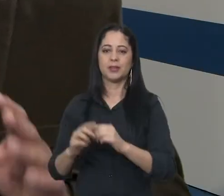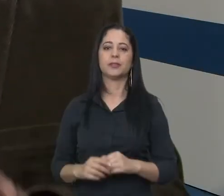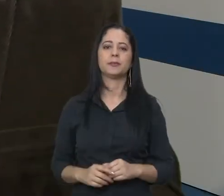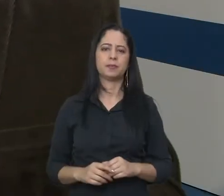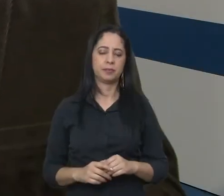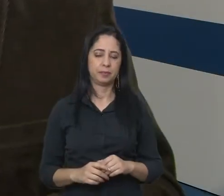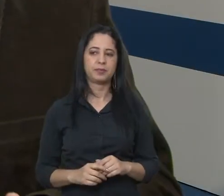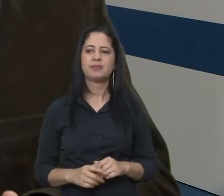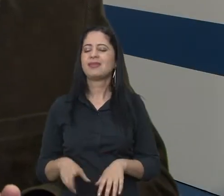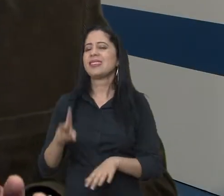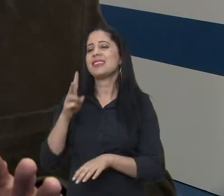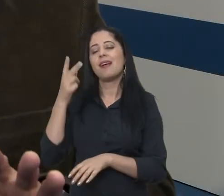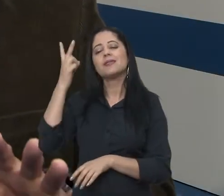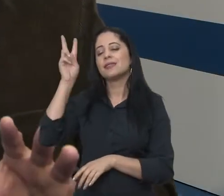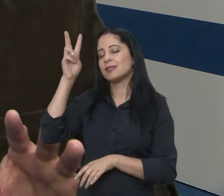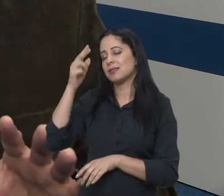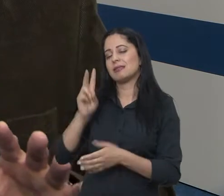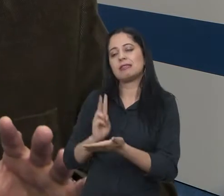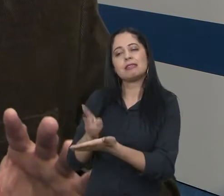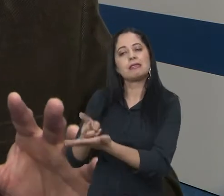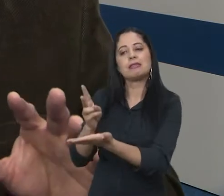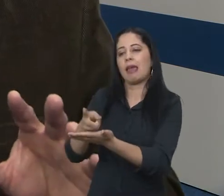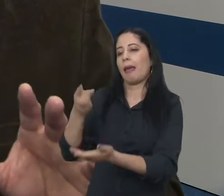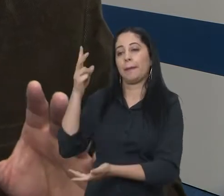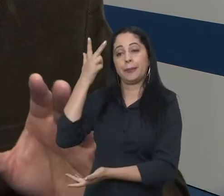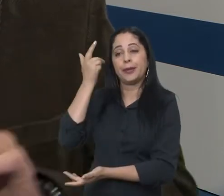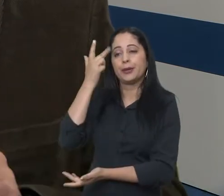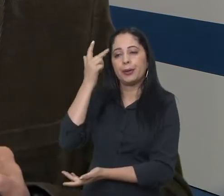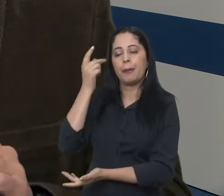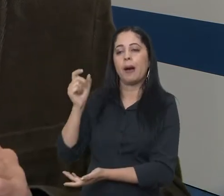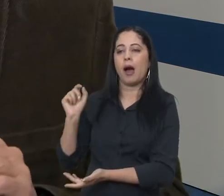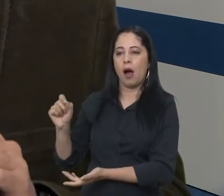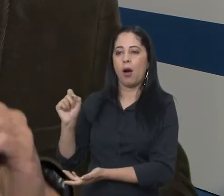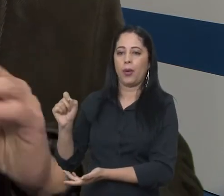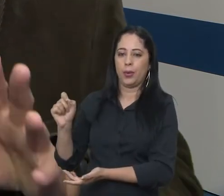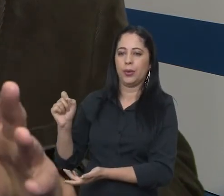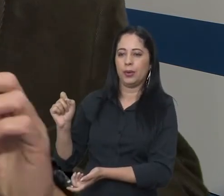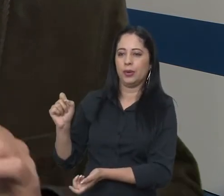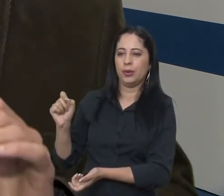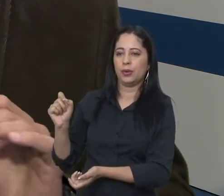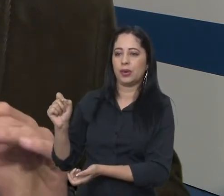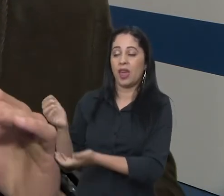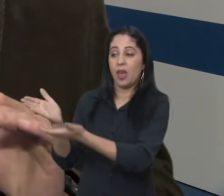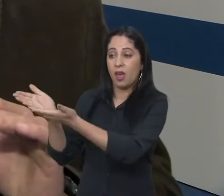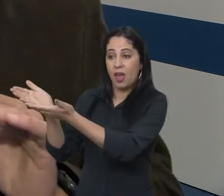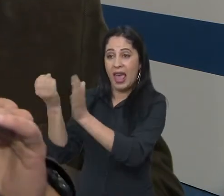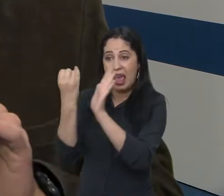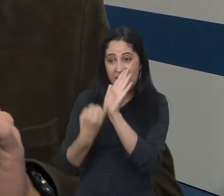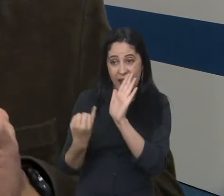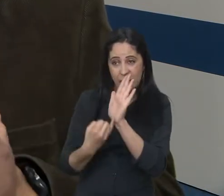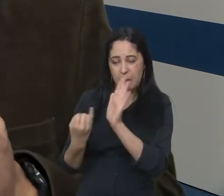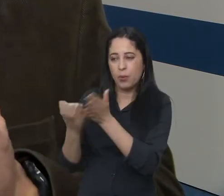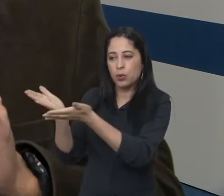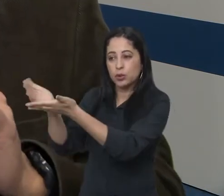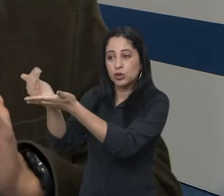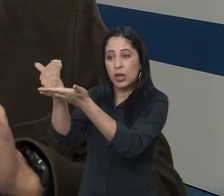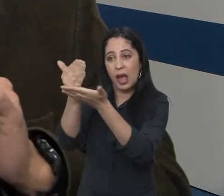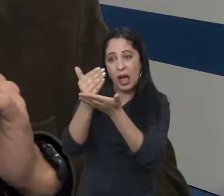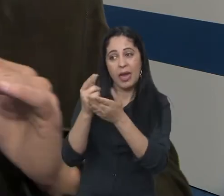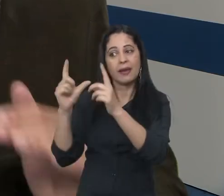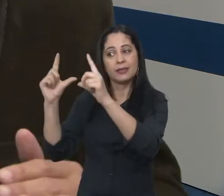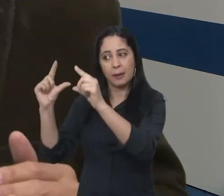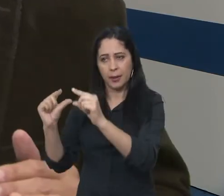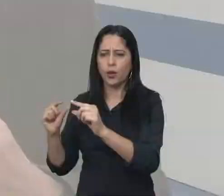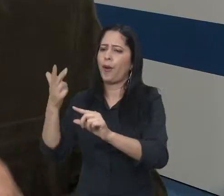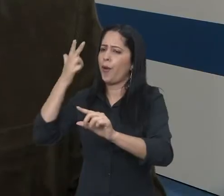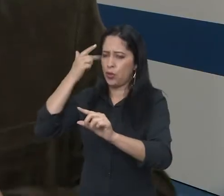Tradicionalmente, o último quadrimestre tem um resultado menor, porque as despesas aumentam e as receitas tendem a não